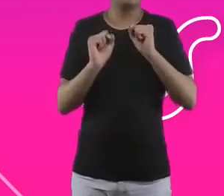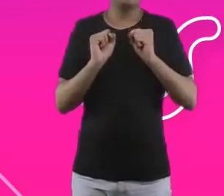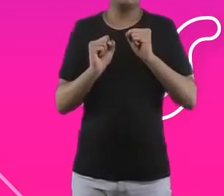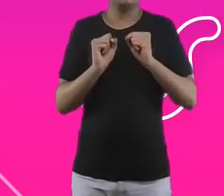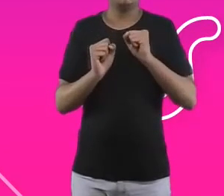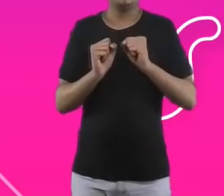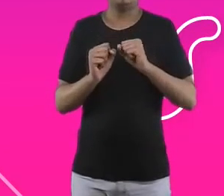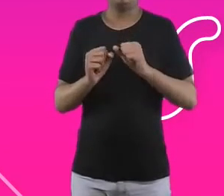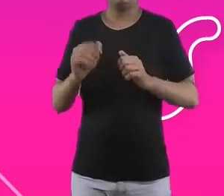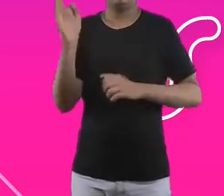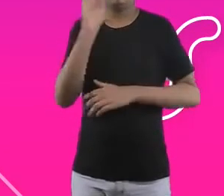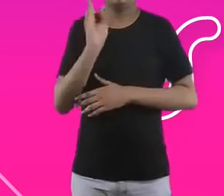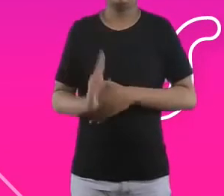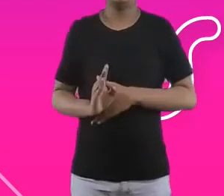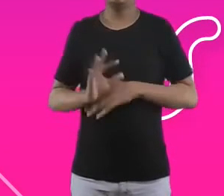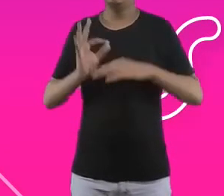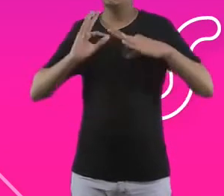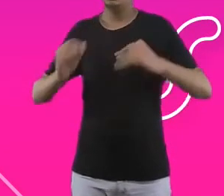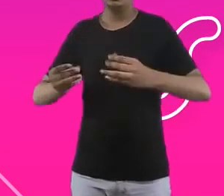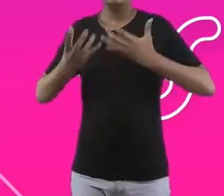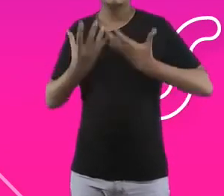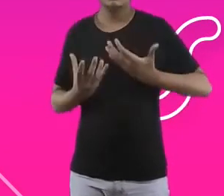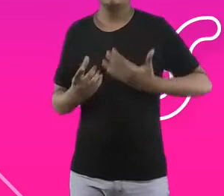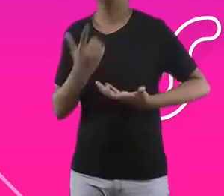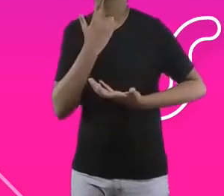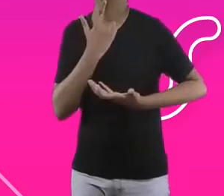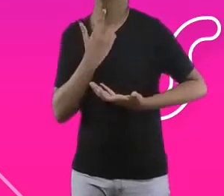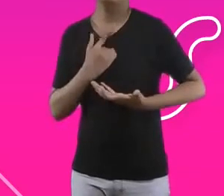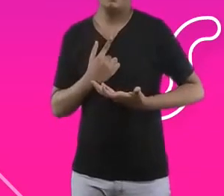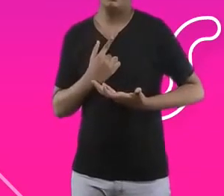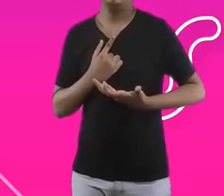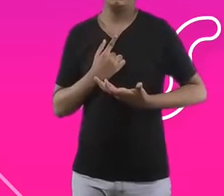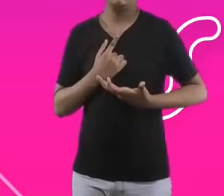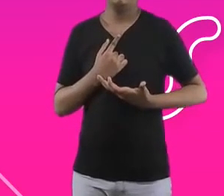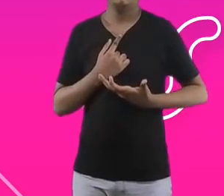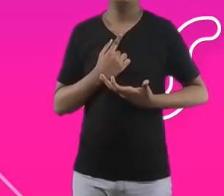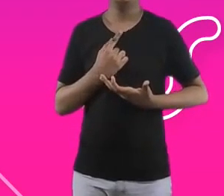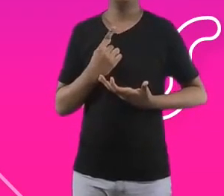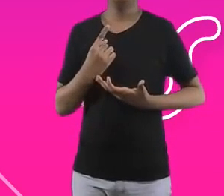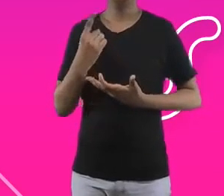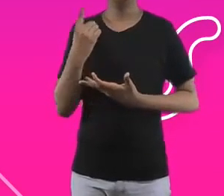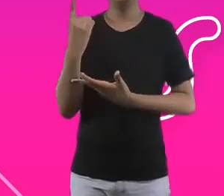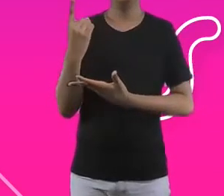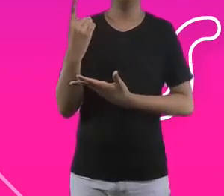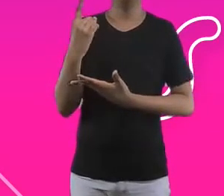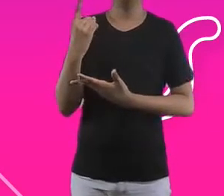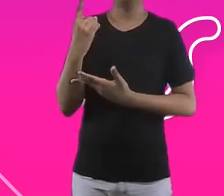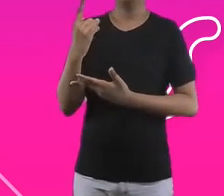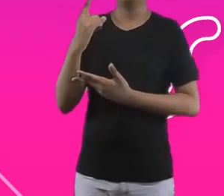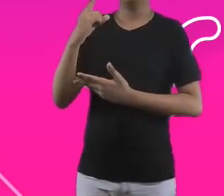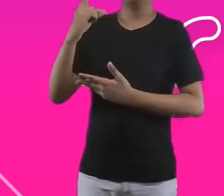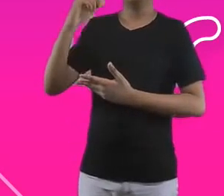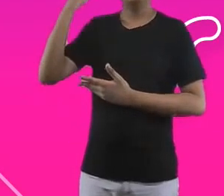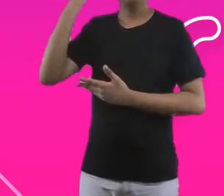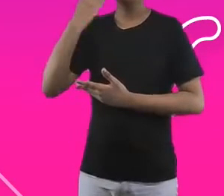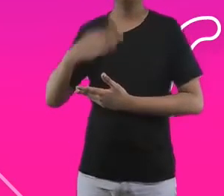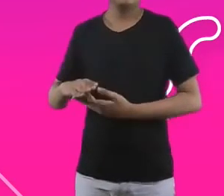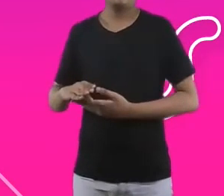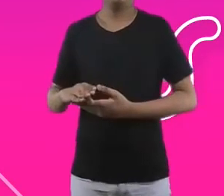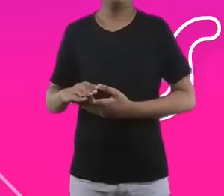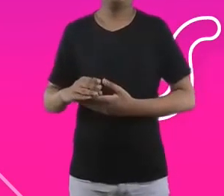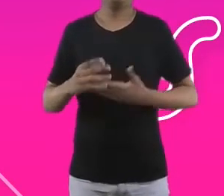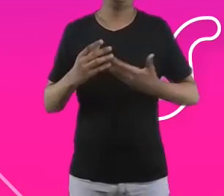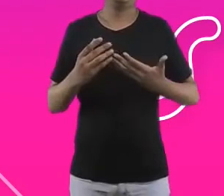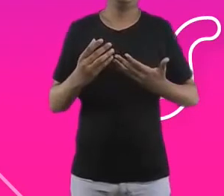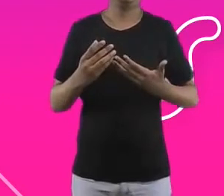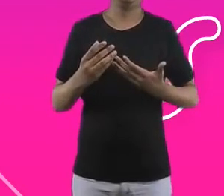chegar, até porque a gente quer chegar em um milhão de pessoas, então a gente vai se espalhar por aí. Fiquem de olho. E eu queria trazer também